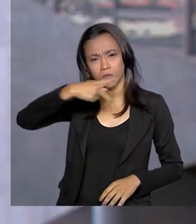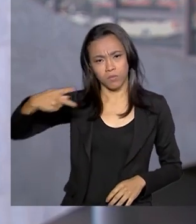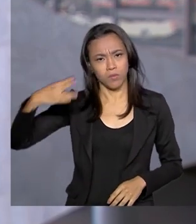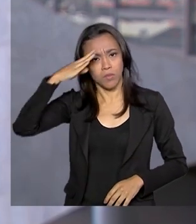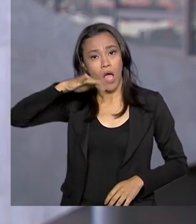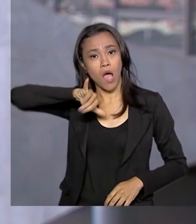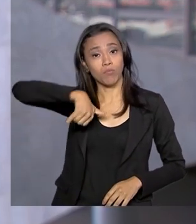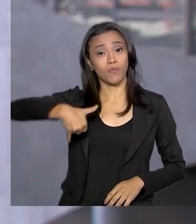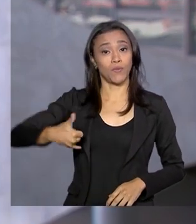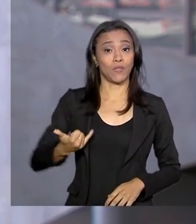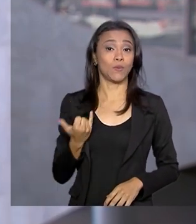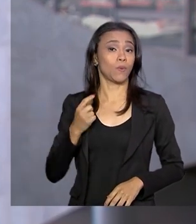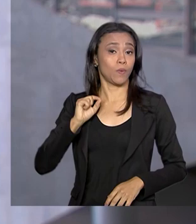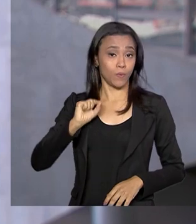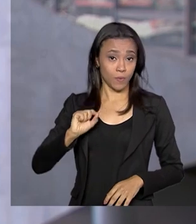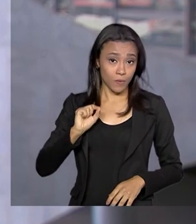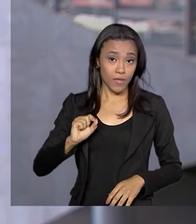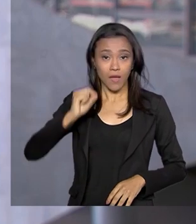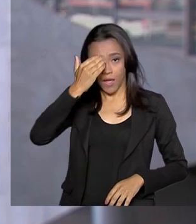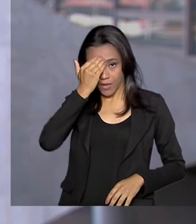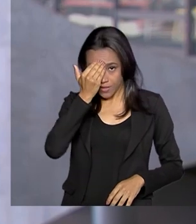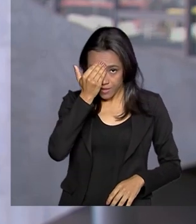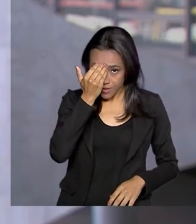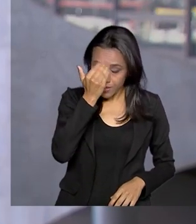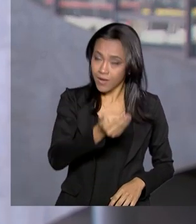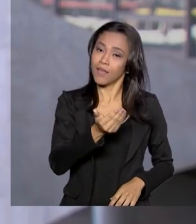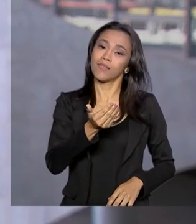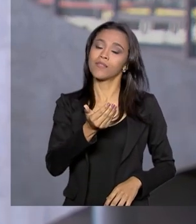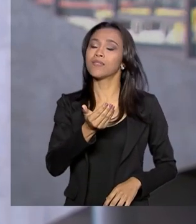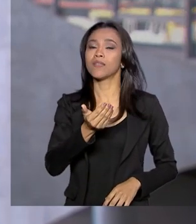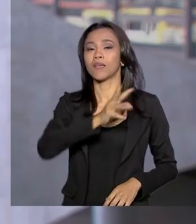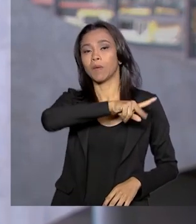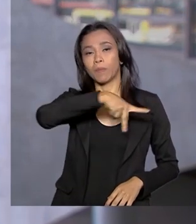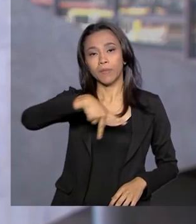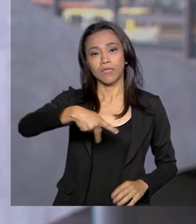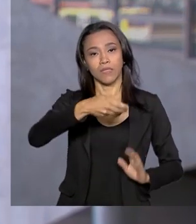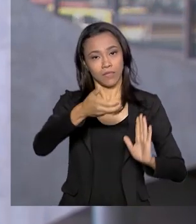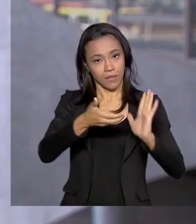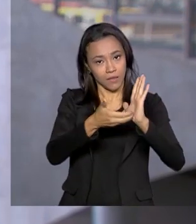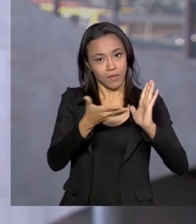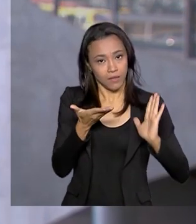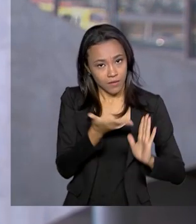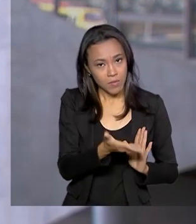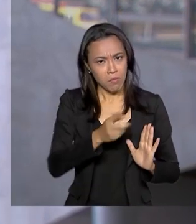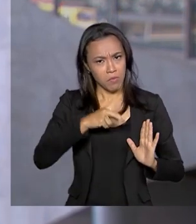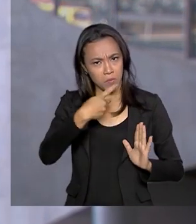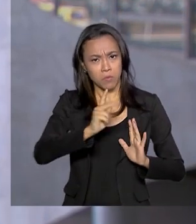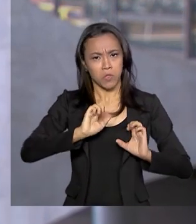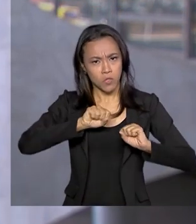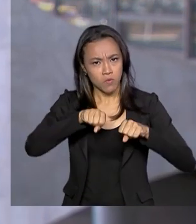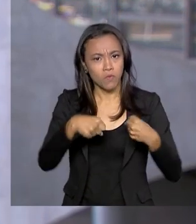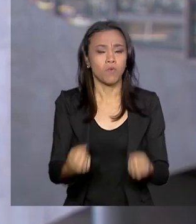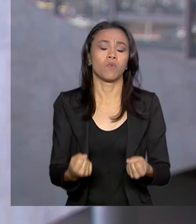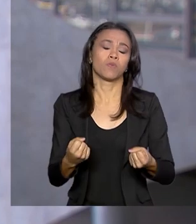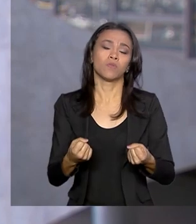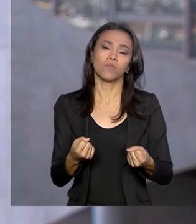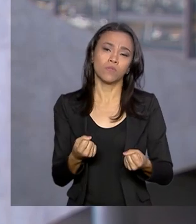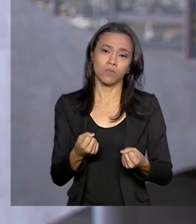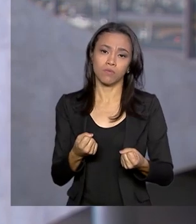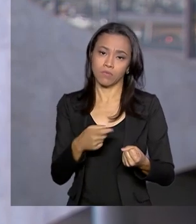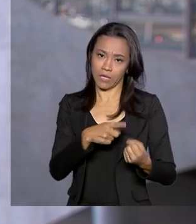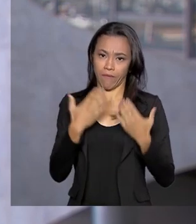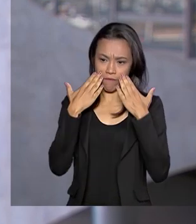ter aproveitado essa oportunidade para agradecer pessoalmente ao presidente da Câmara, Rodrigo Maia, pelo esforço à frente de